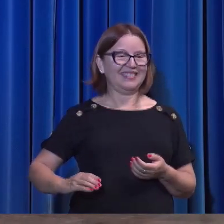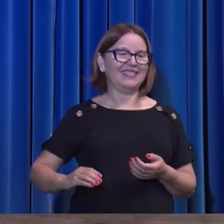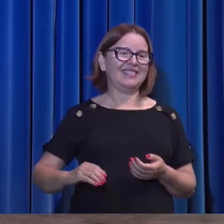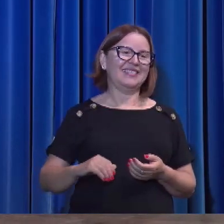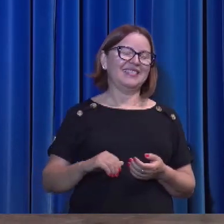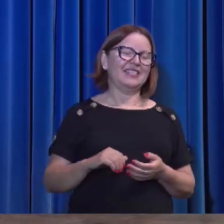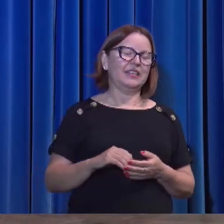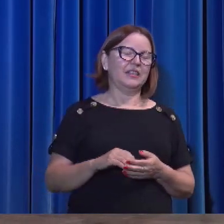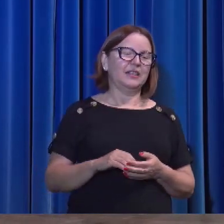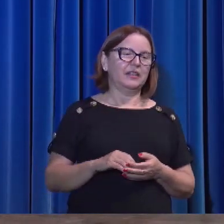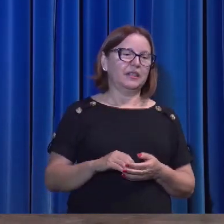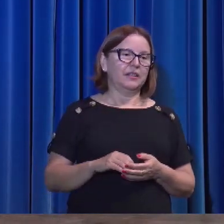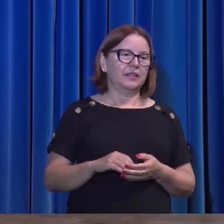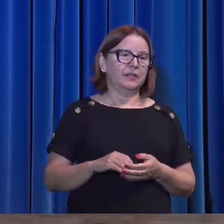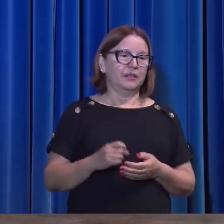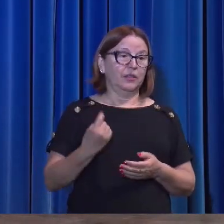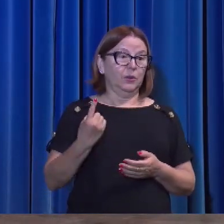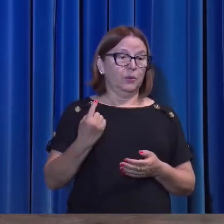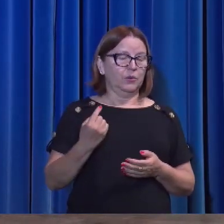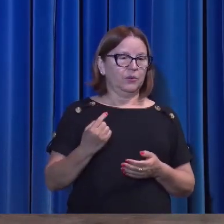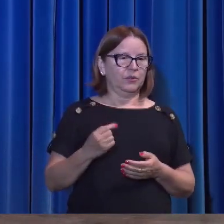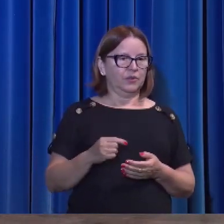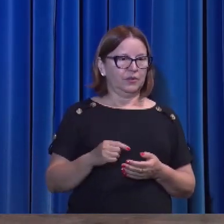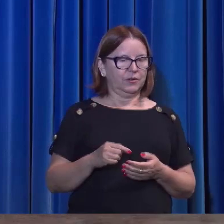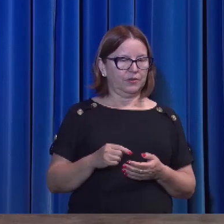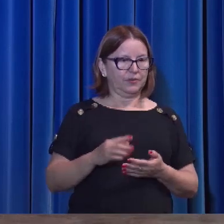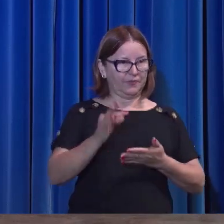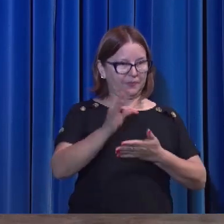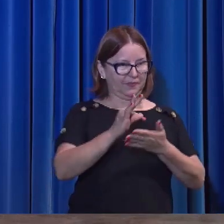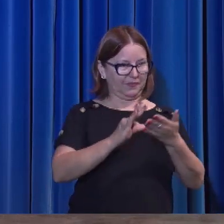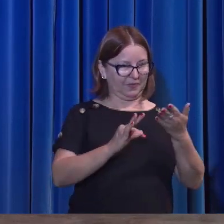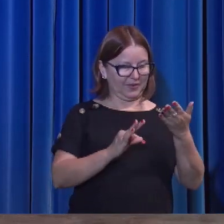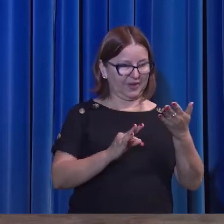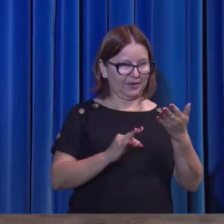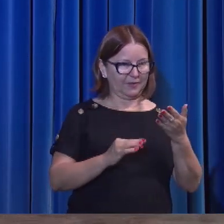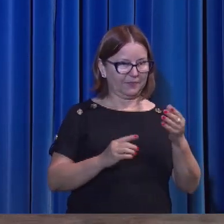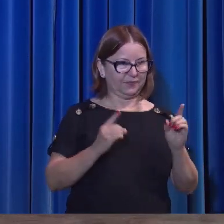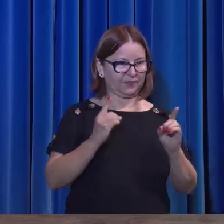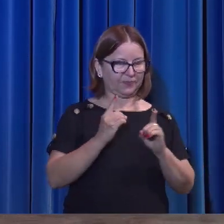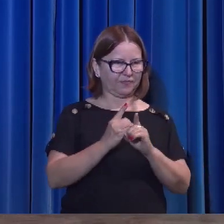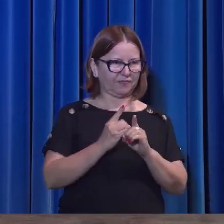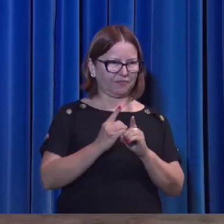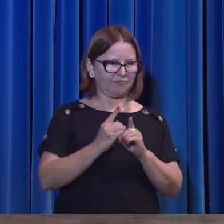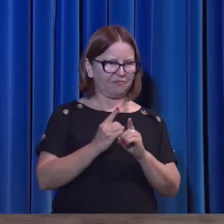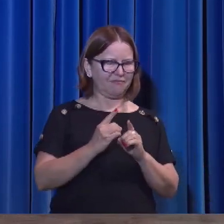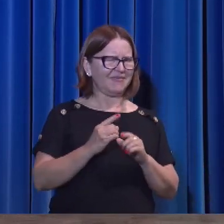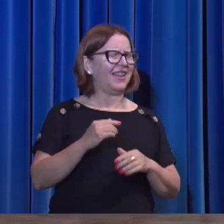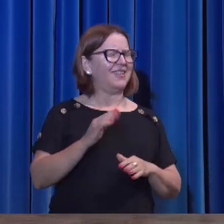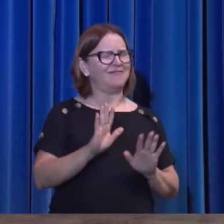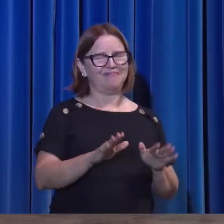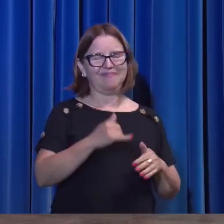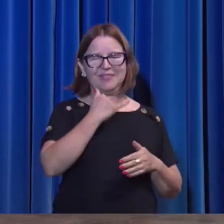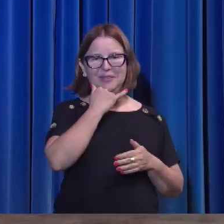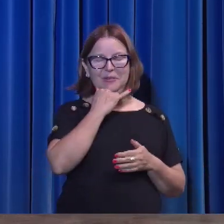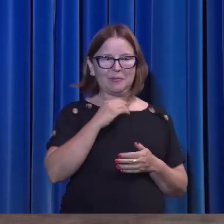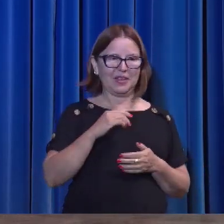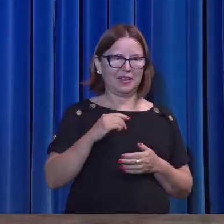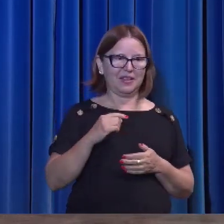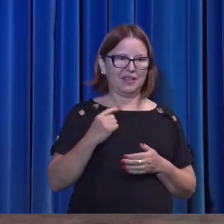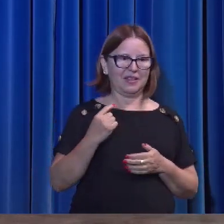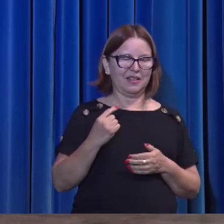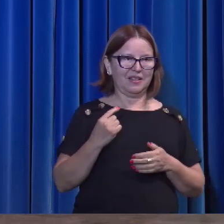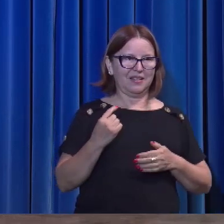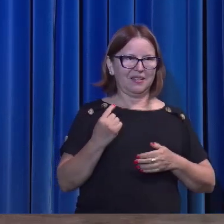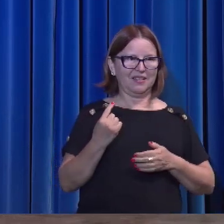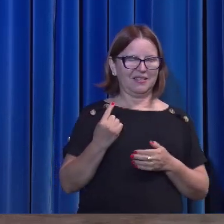A única ilustração que eu encontrei foi do ferro na fornalha.